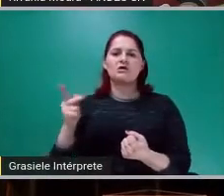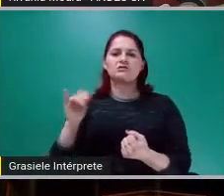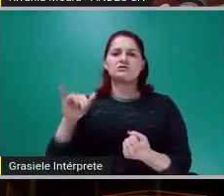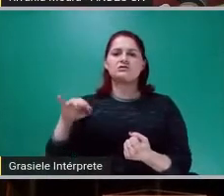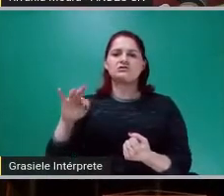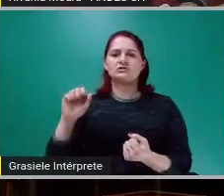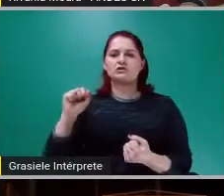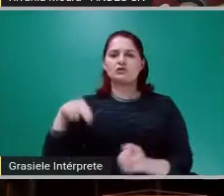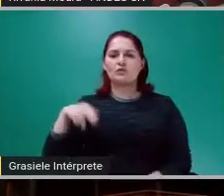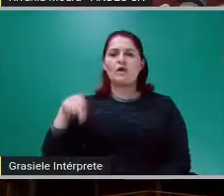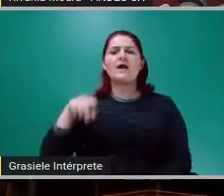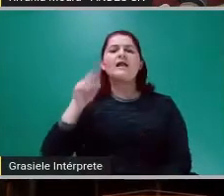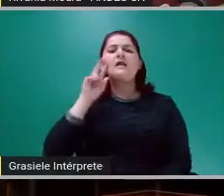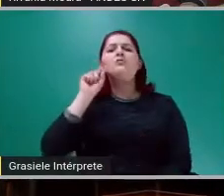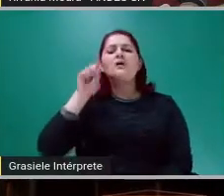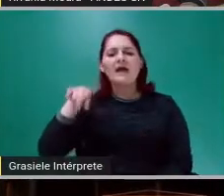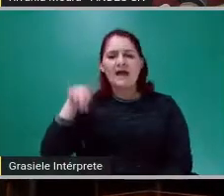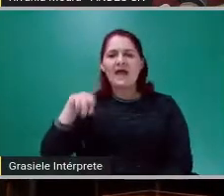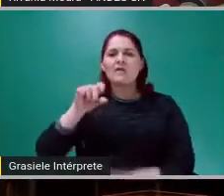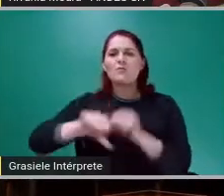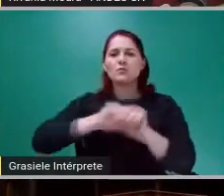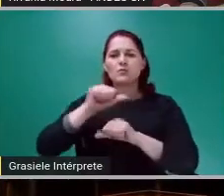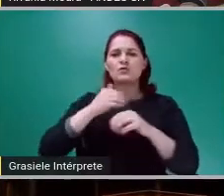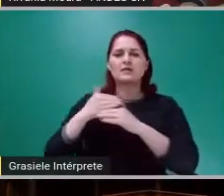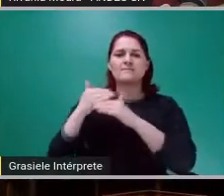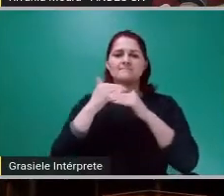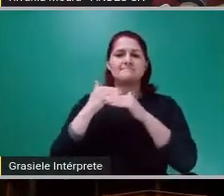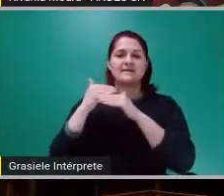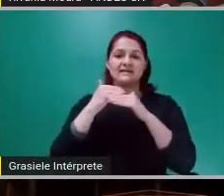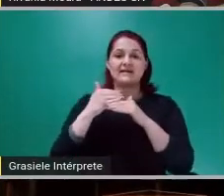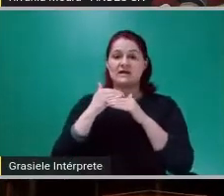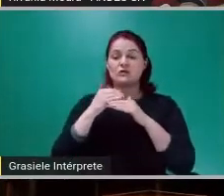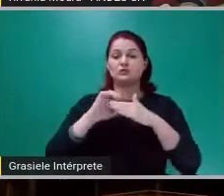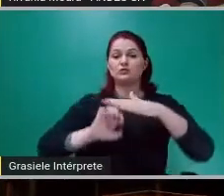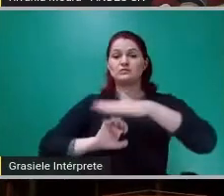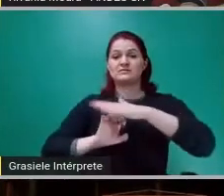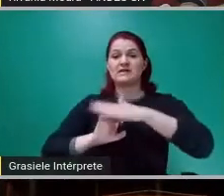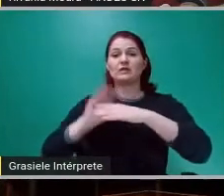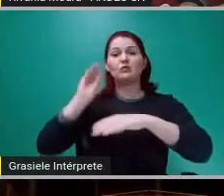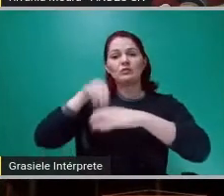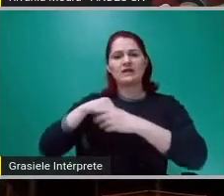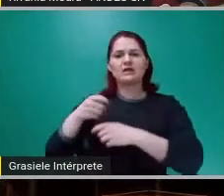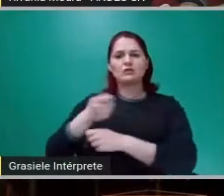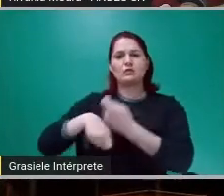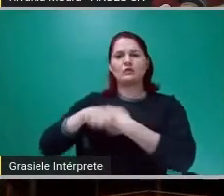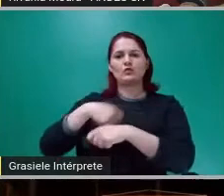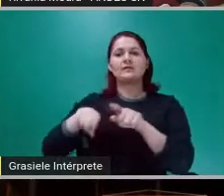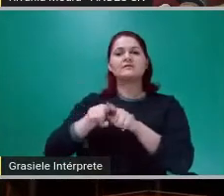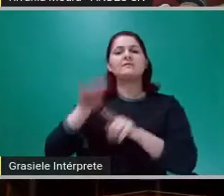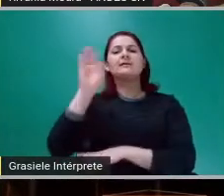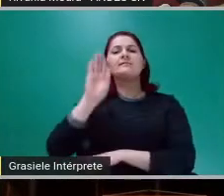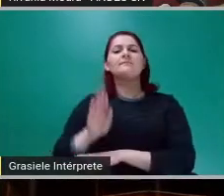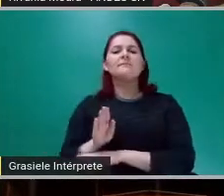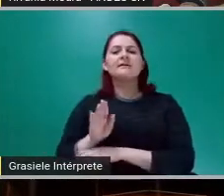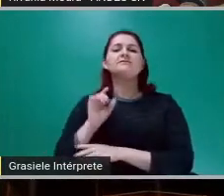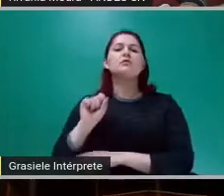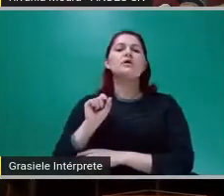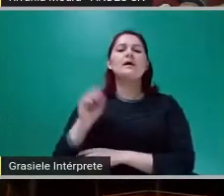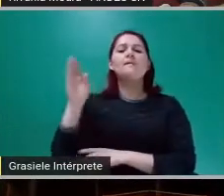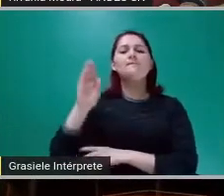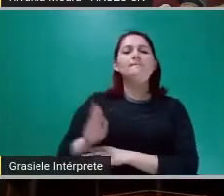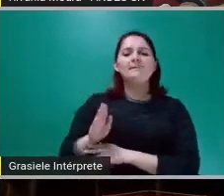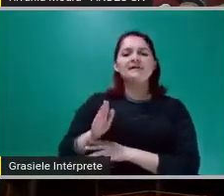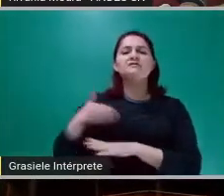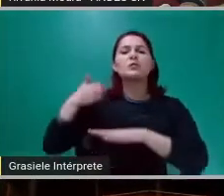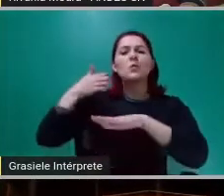padrão de intervenção do Estado na economia, o lugar do Brasil na divisão internacional do trabalho. E para isso nós